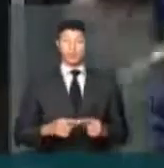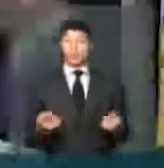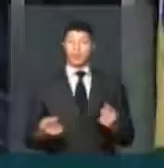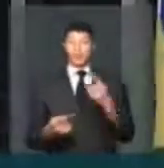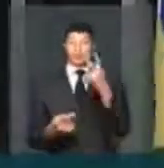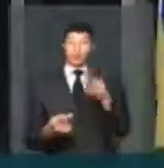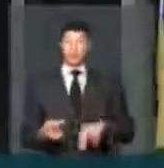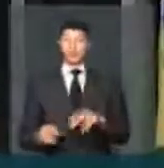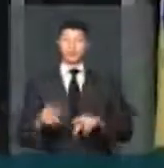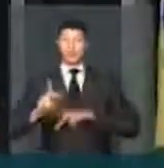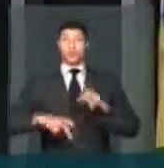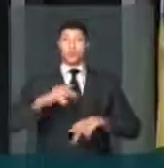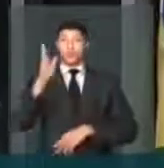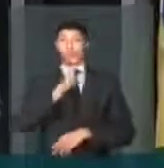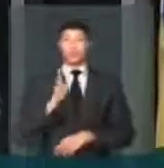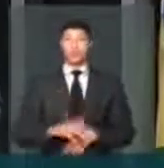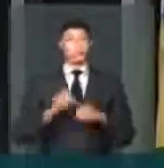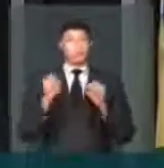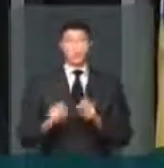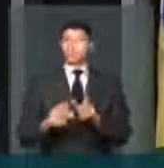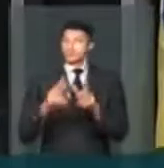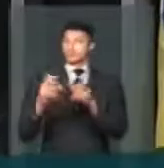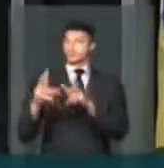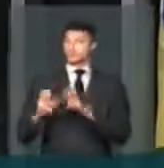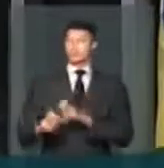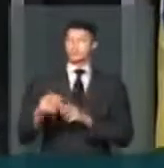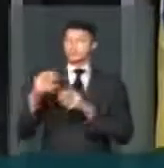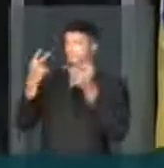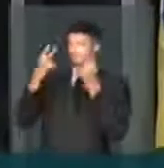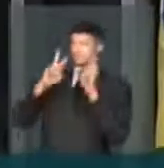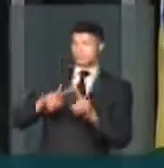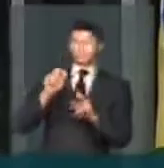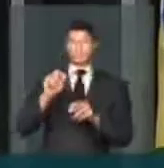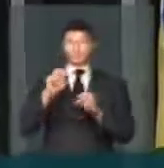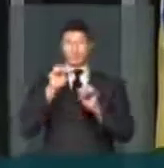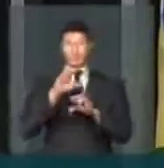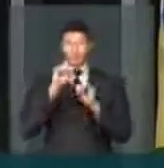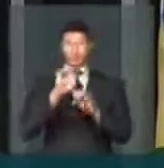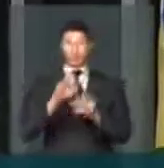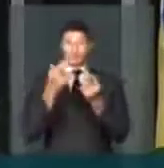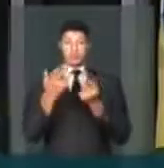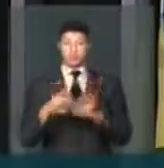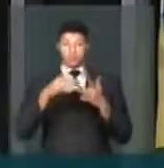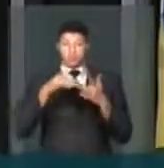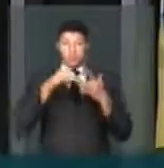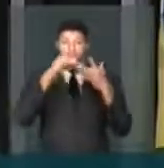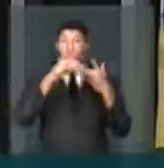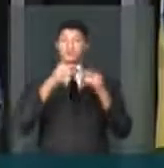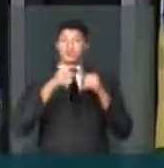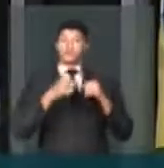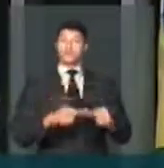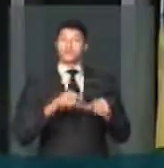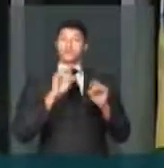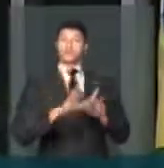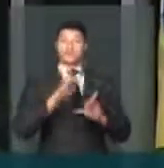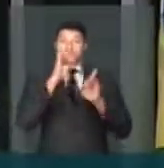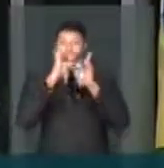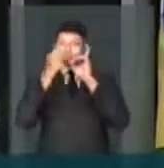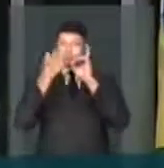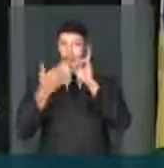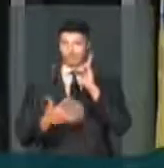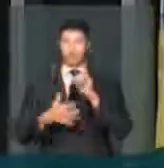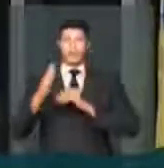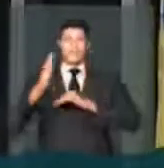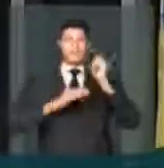Mais uma vez o povo brasileiro pode olhar para trás e ver que a educação como prioridade ficou apenas no discurso.